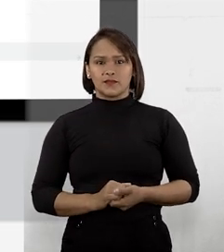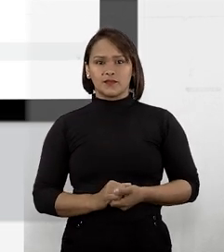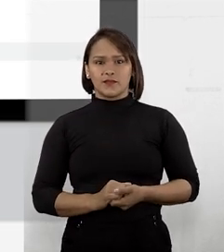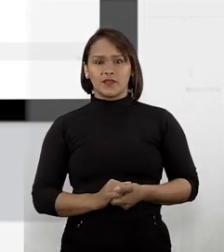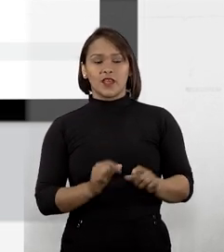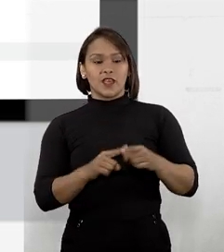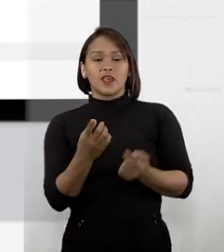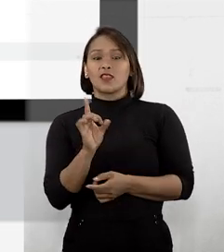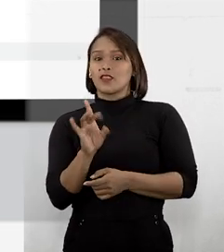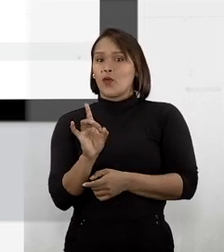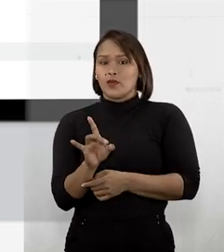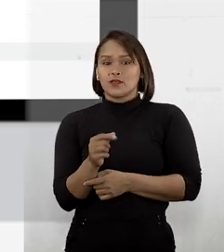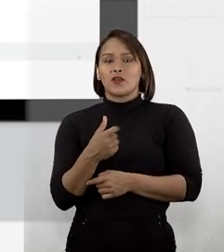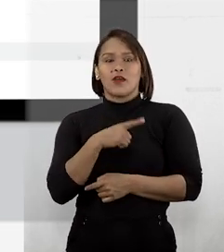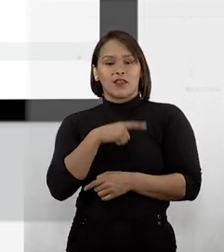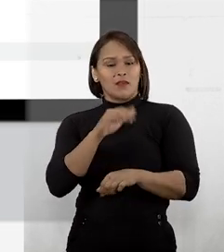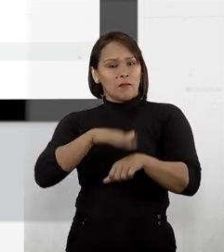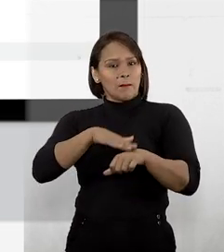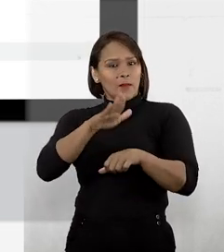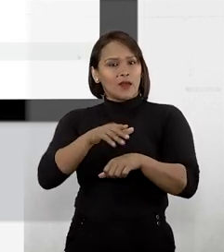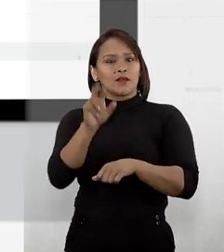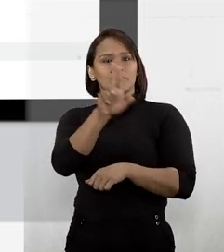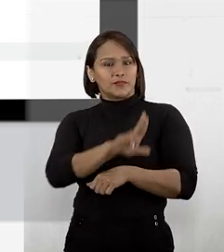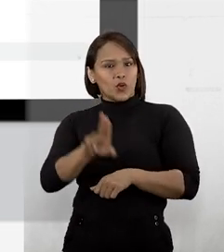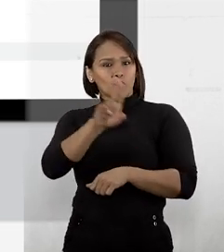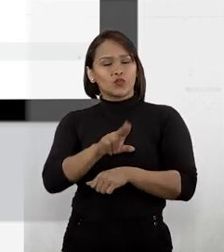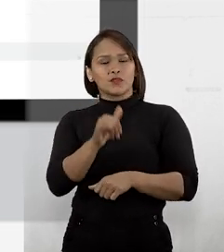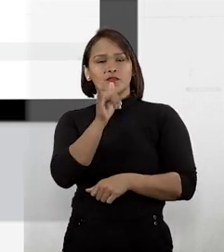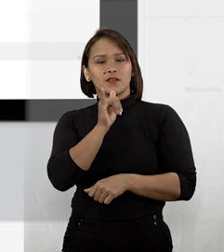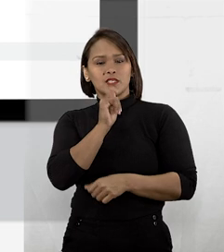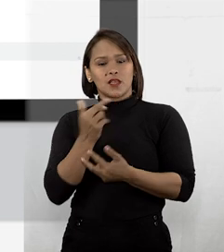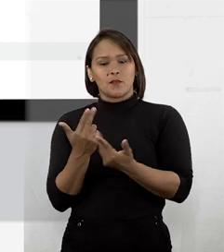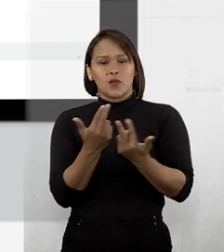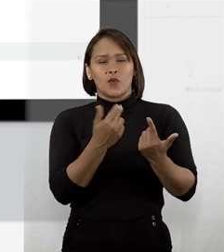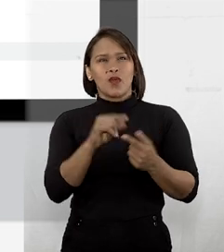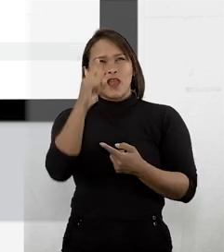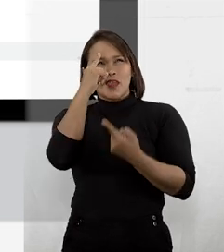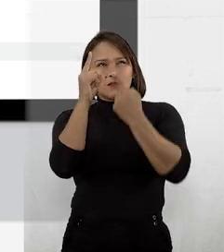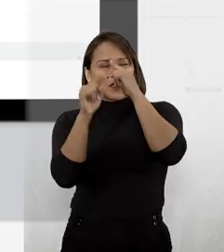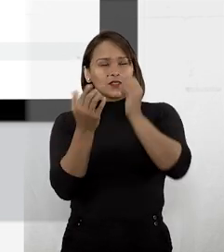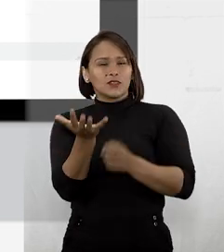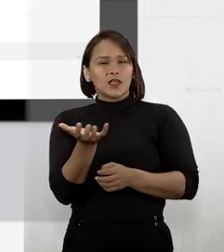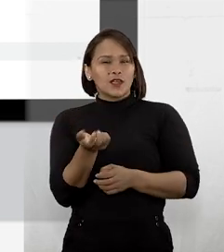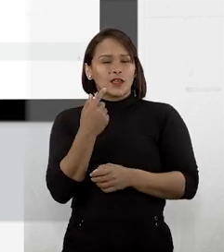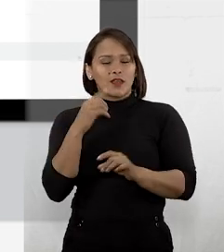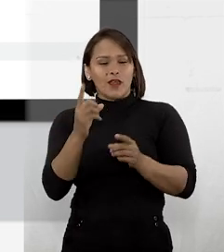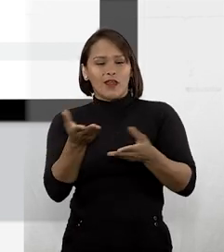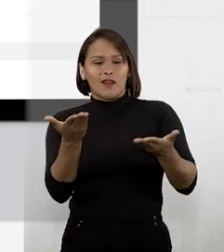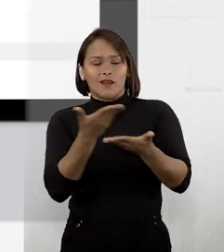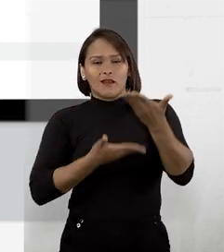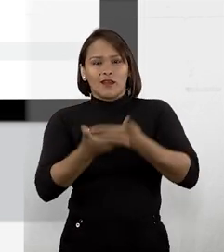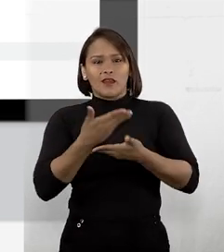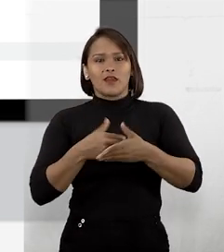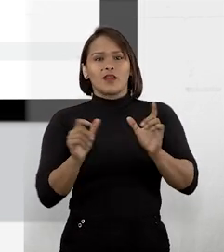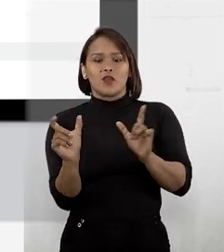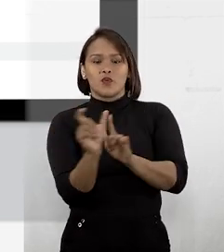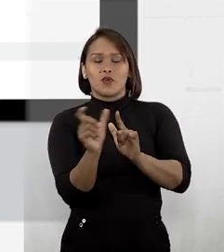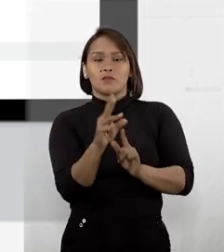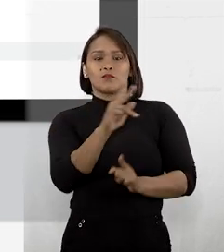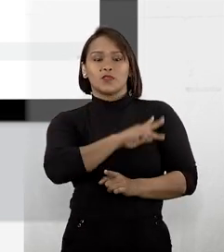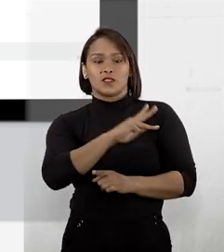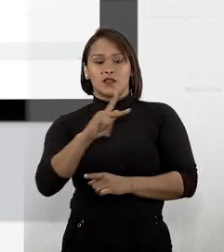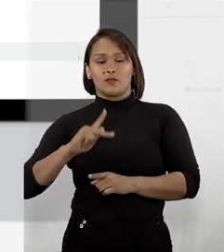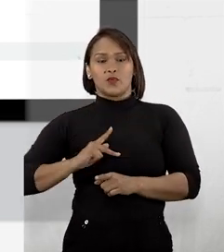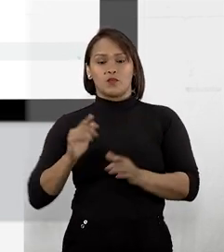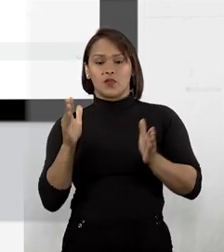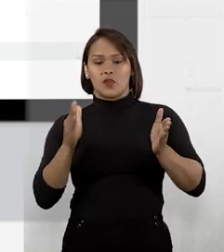E não é só isso. Ainda usando o mesmo exemplo, imagine que desejamos relacionar o núcleo referente a Ministério